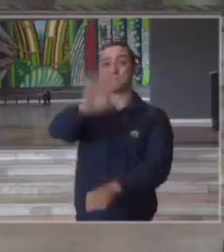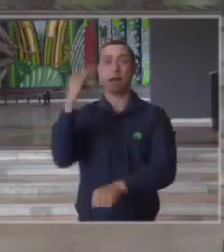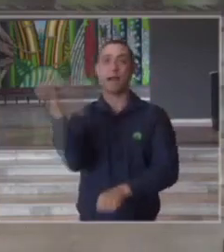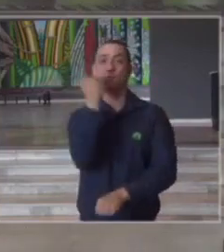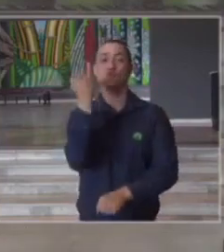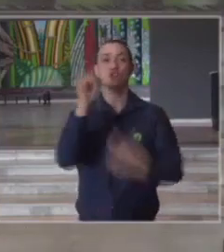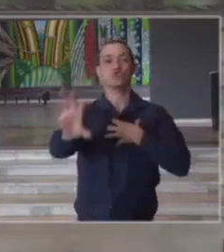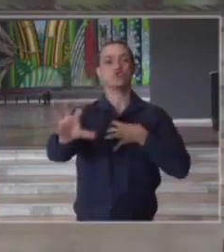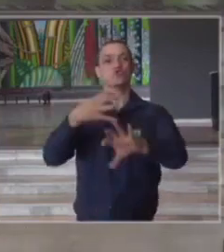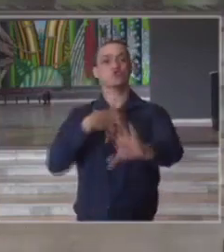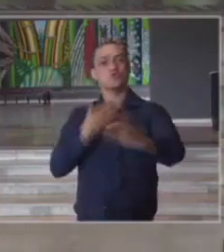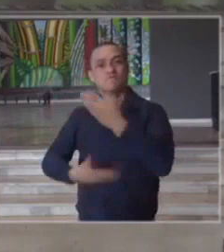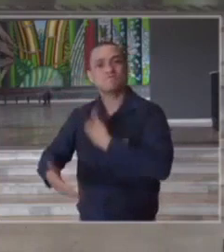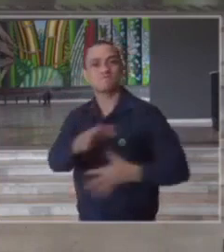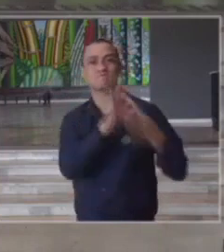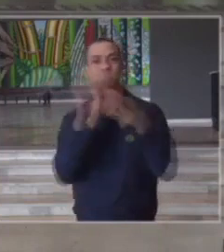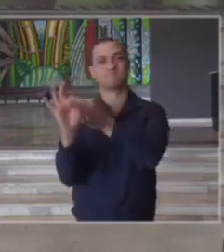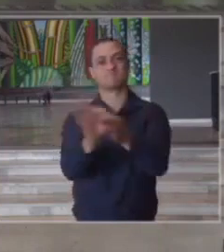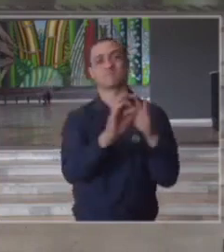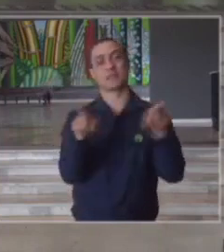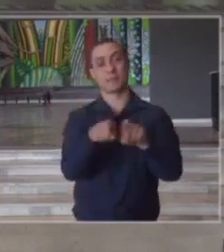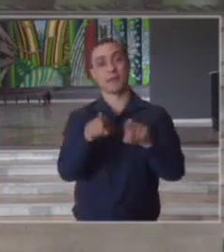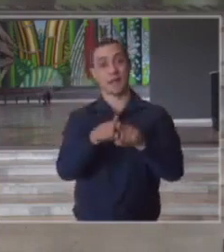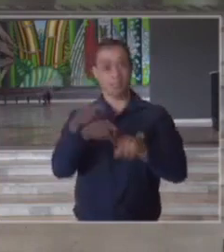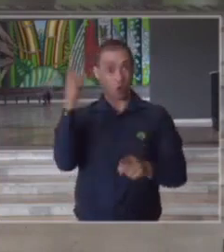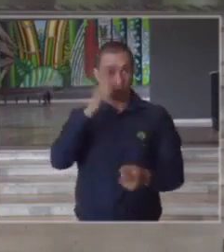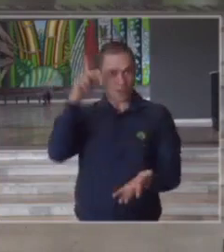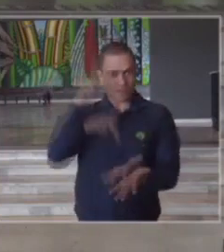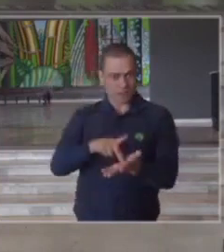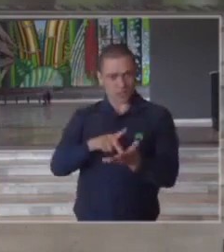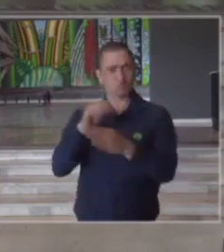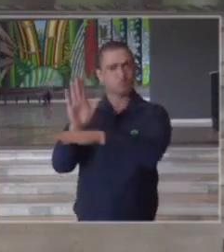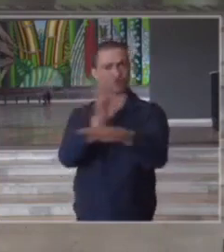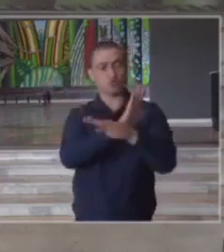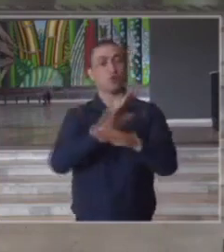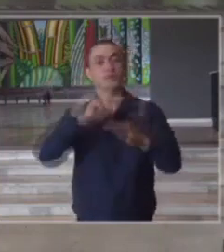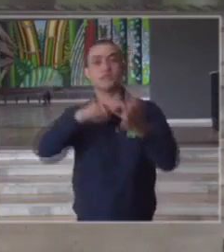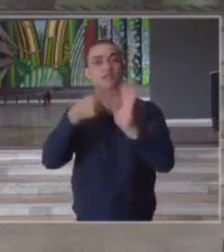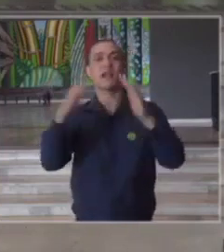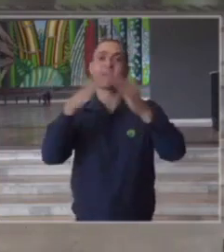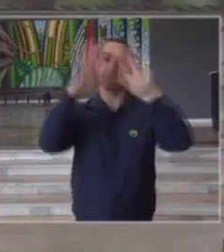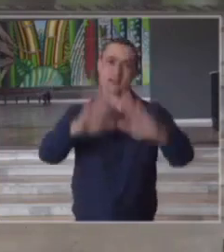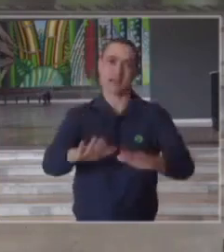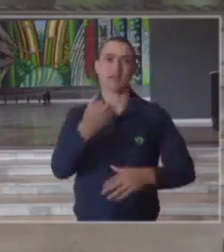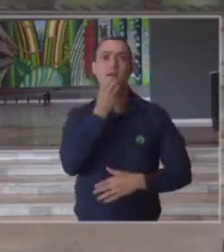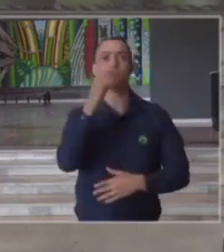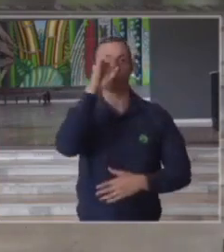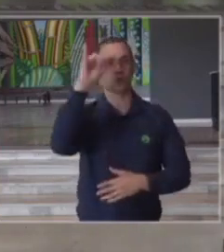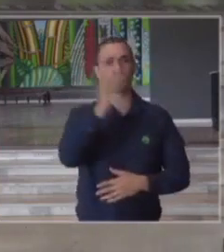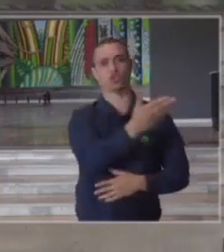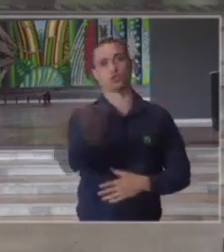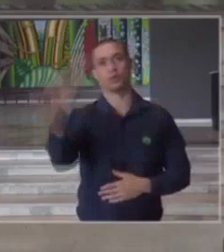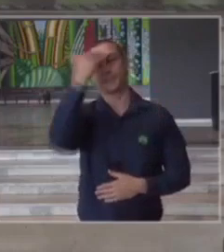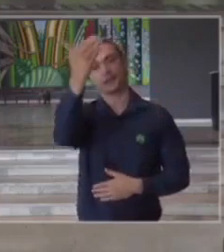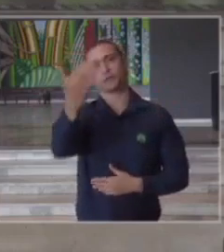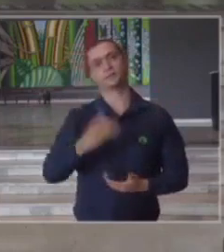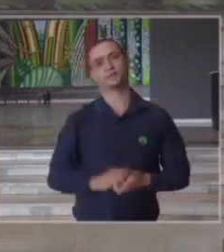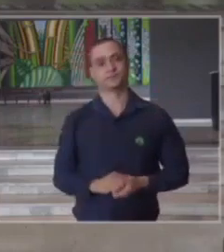solidariedade e união e para que isso se materialize fiquem em casa um bom dia a todos obrigado